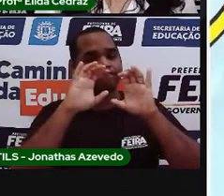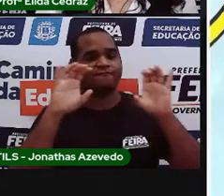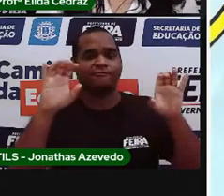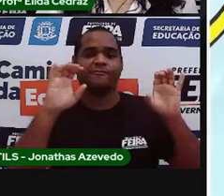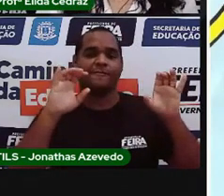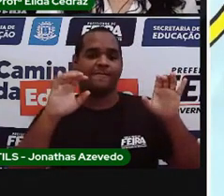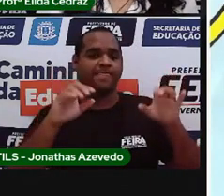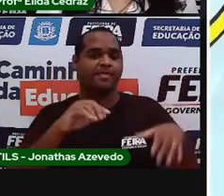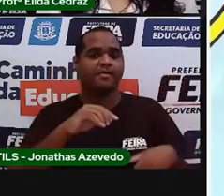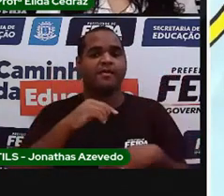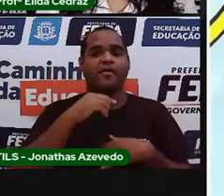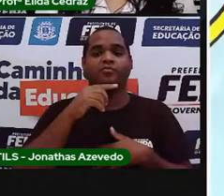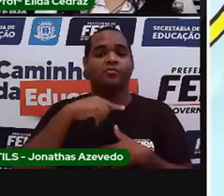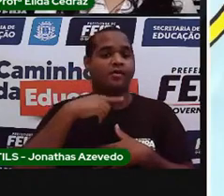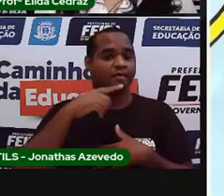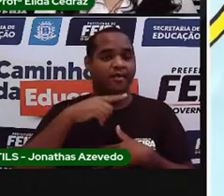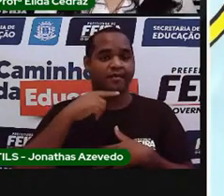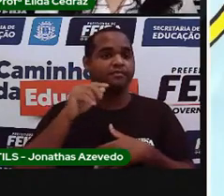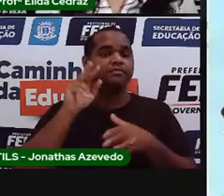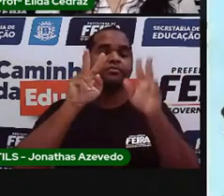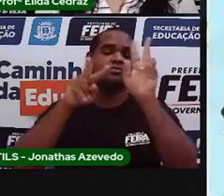tem, fica olhando.